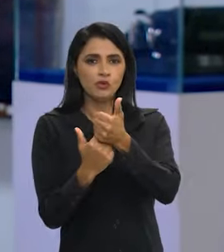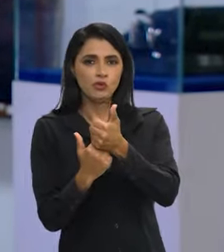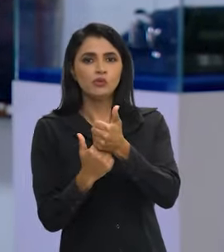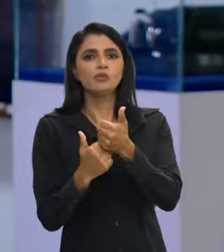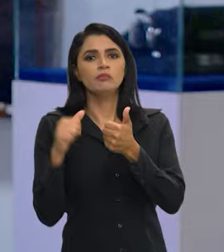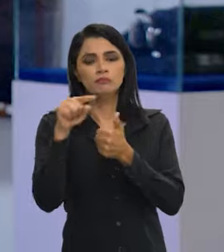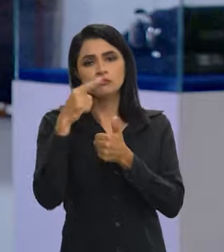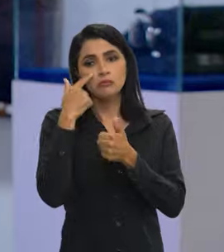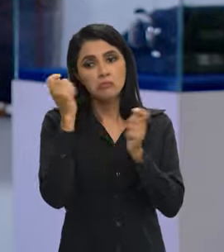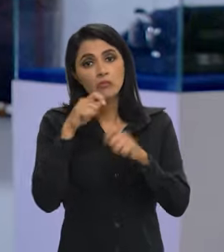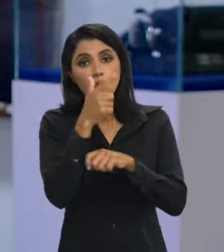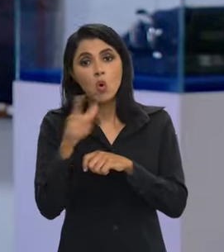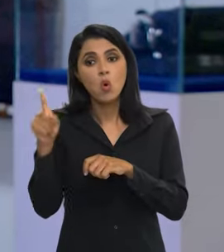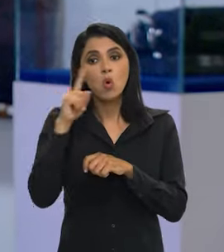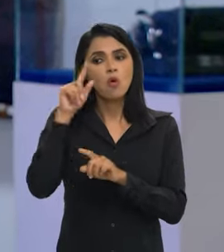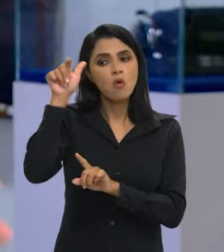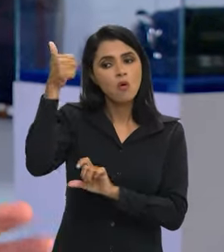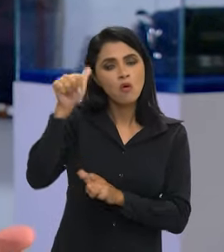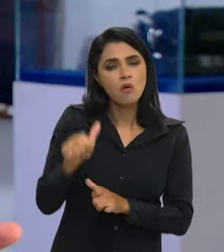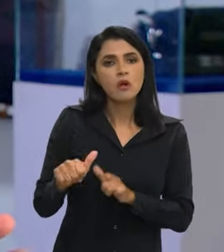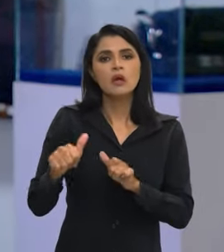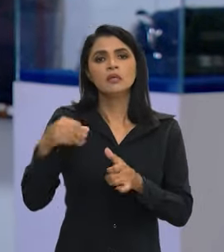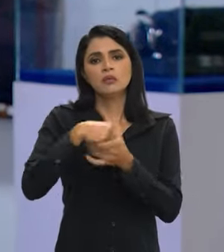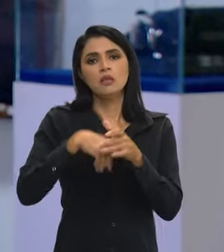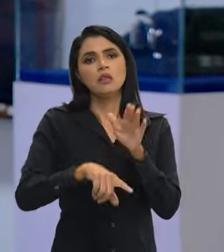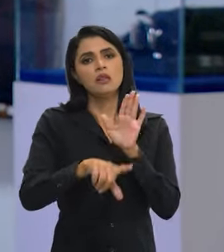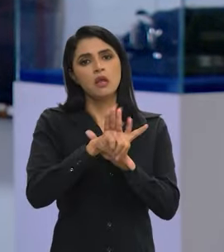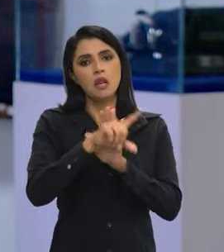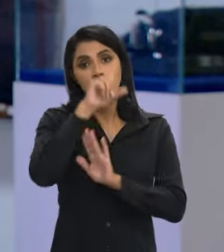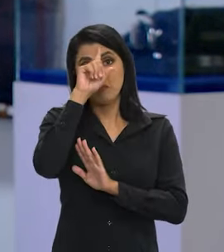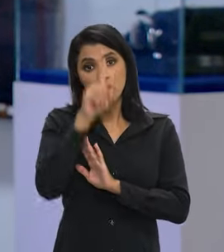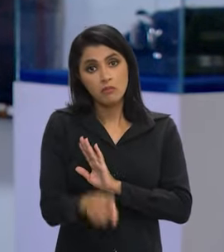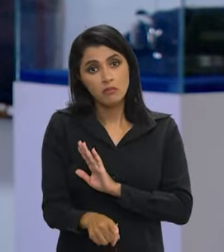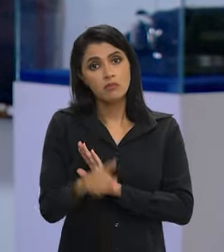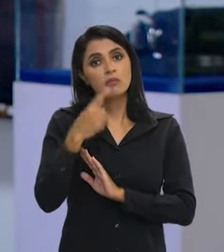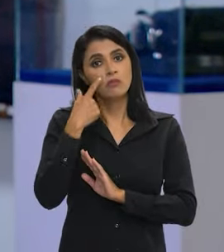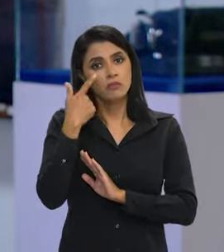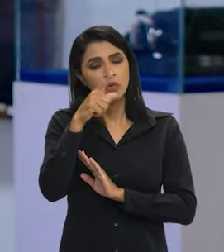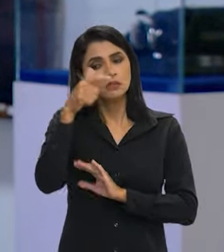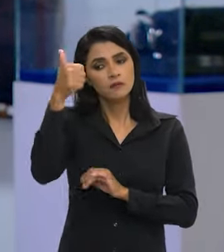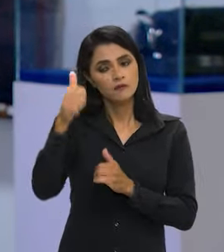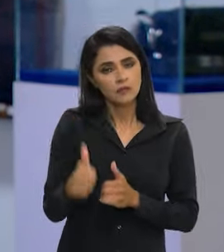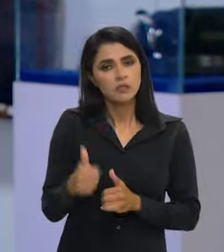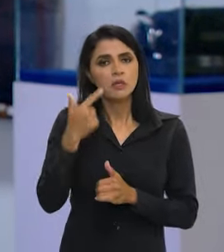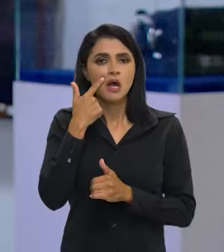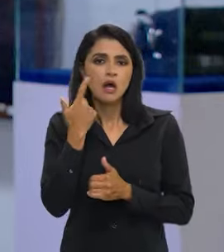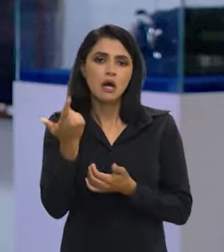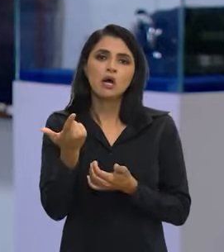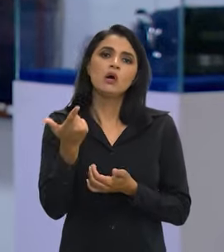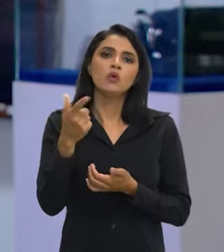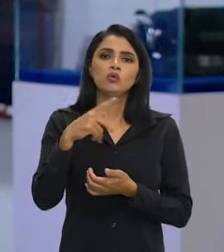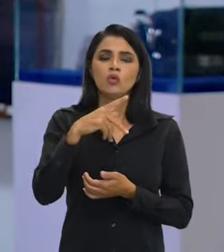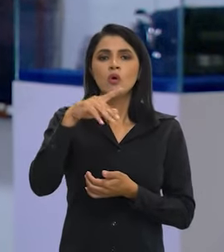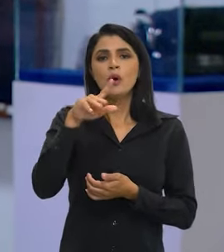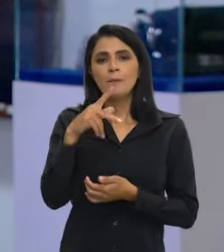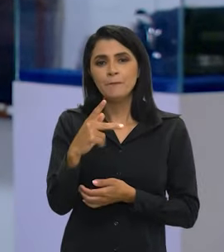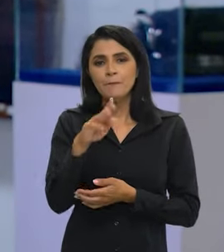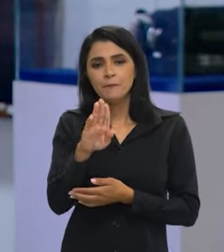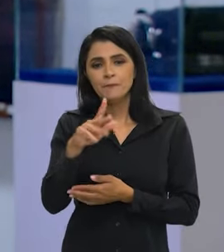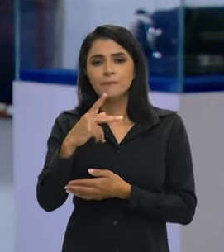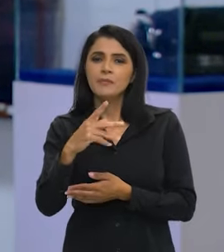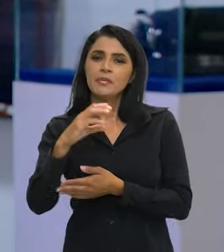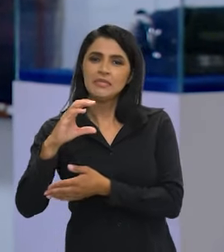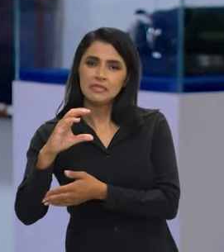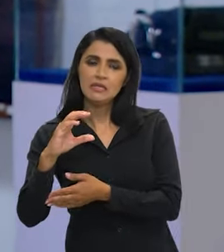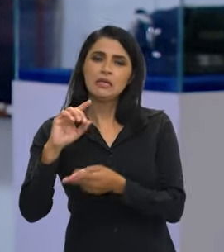capacidade de perícia para fazer outras revisões que a lei manda, está na lei. São revisões, seja no benefício do BPC Loas,